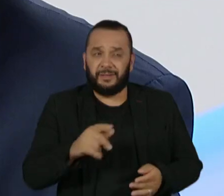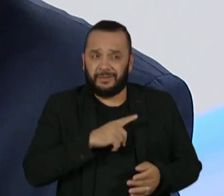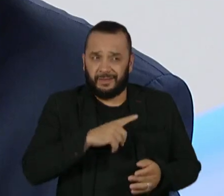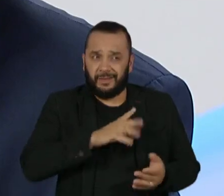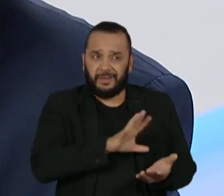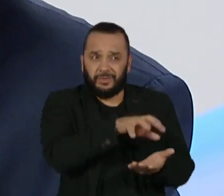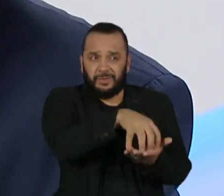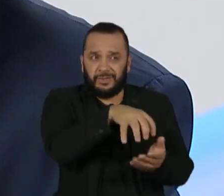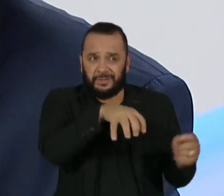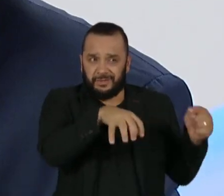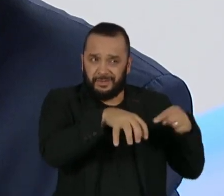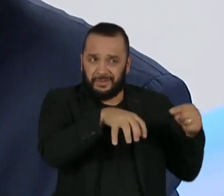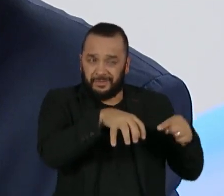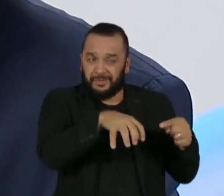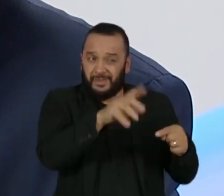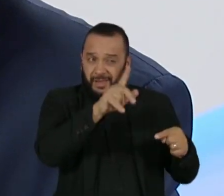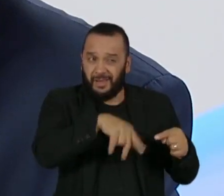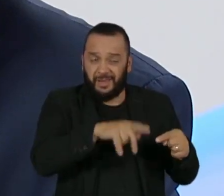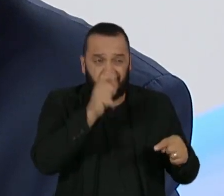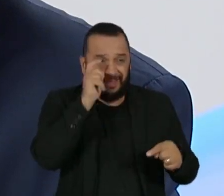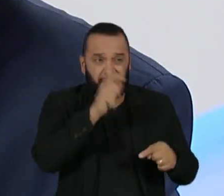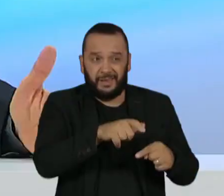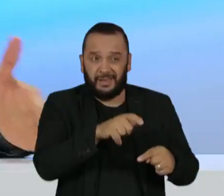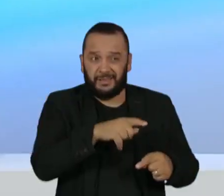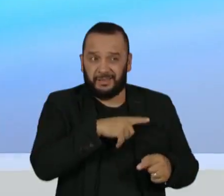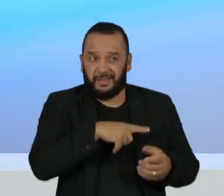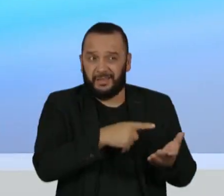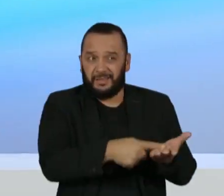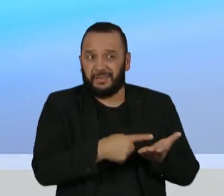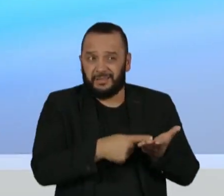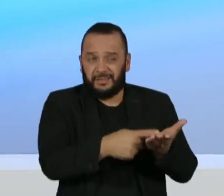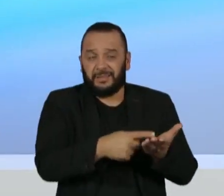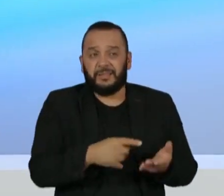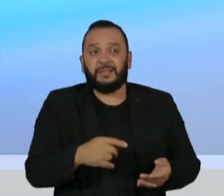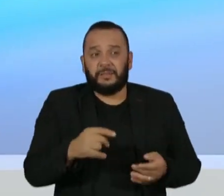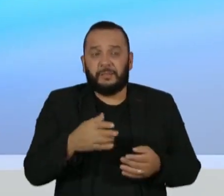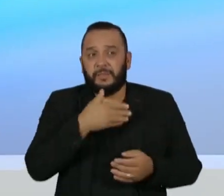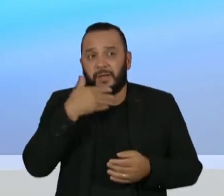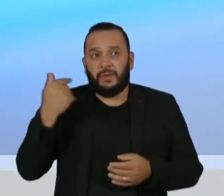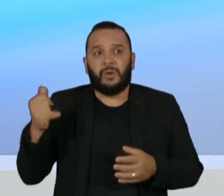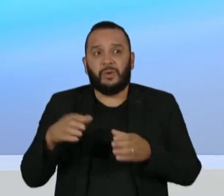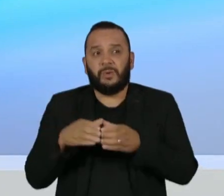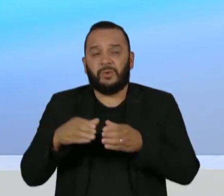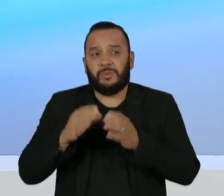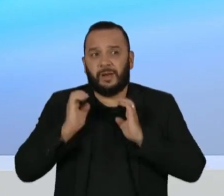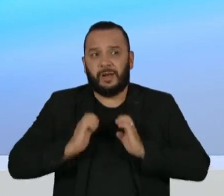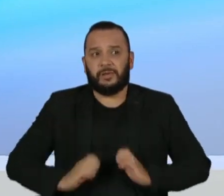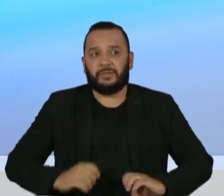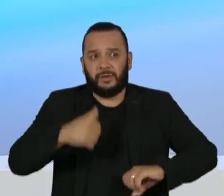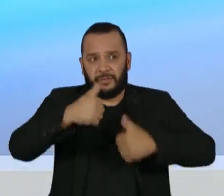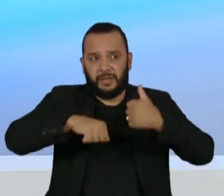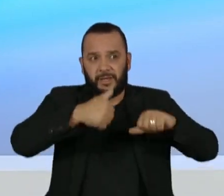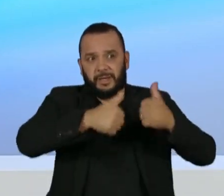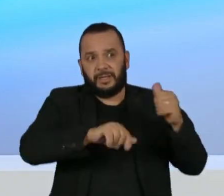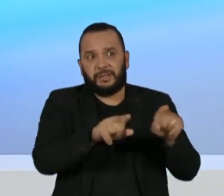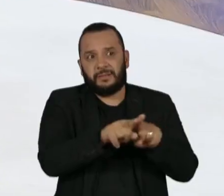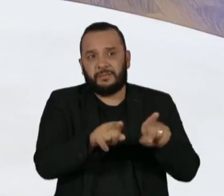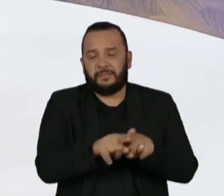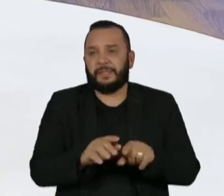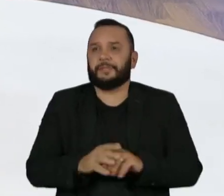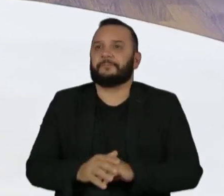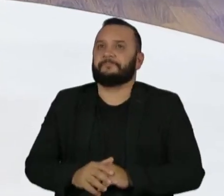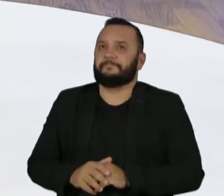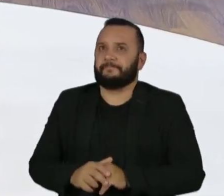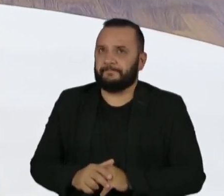interesse, se senhor vê algum tipo de conflito e se não valeria levar o caso para a Comissão de Ética Pública avaliar também. Descolhe, veja